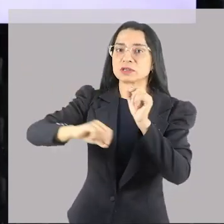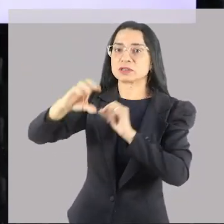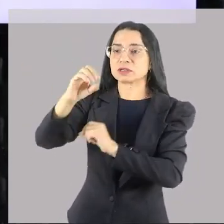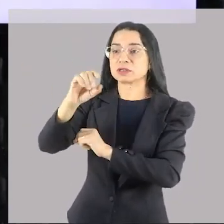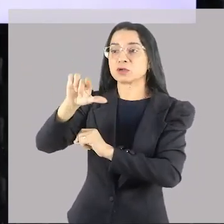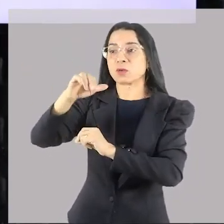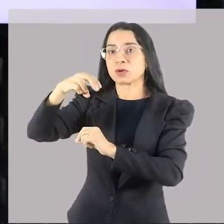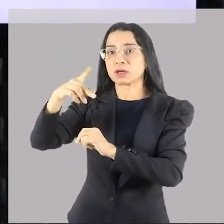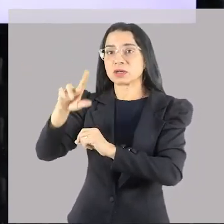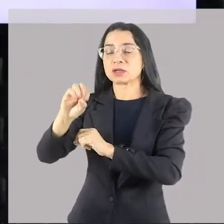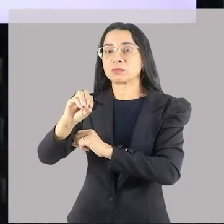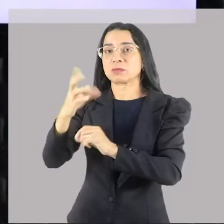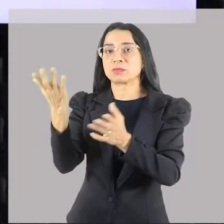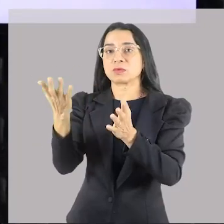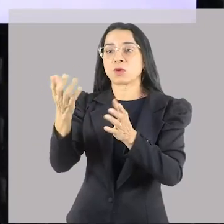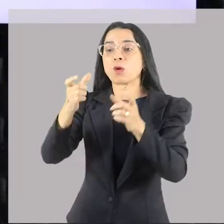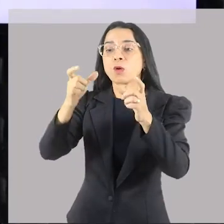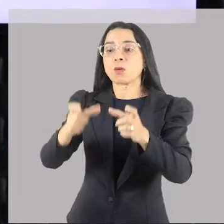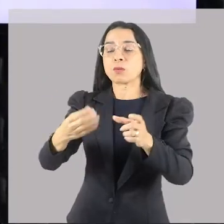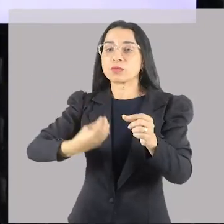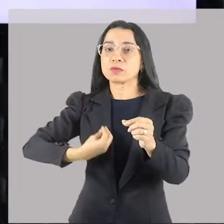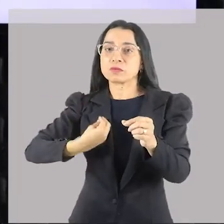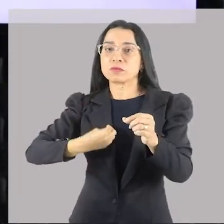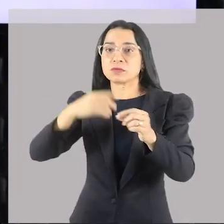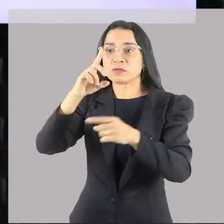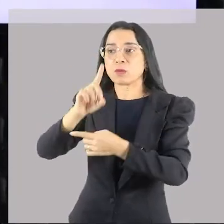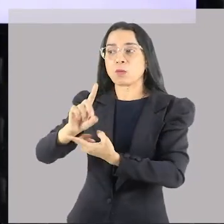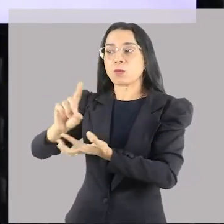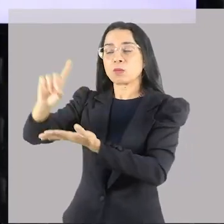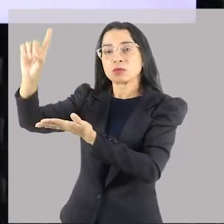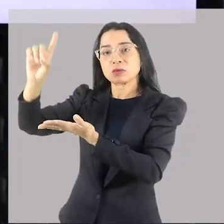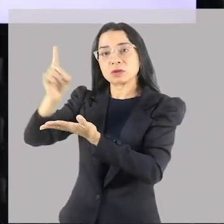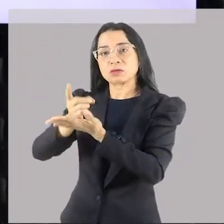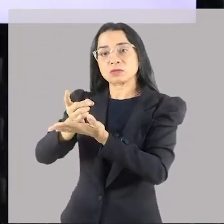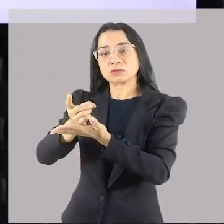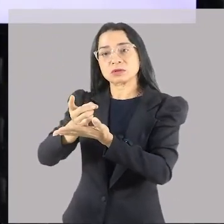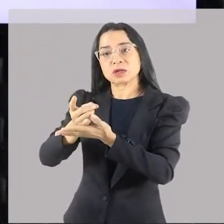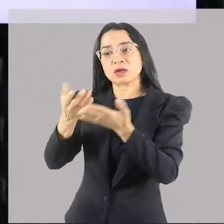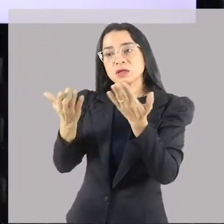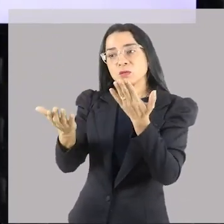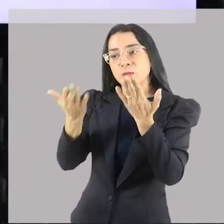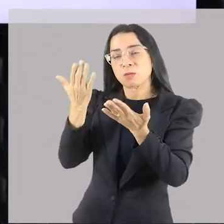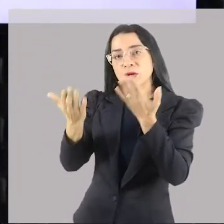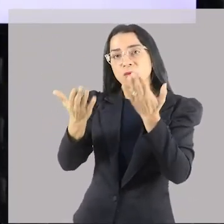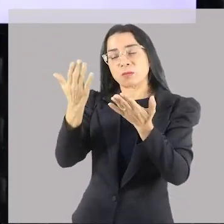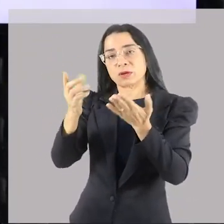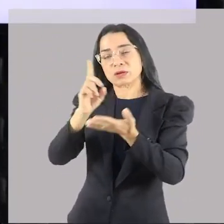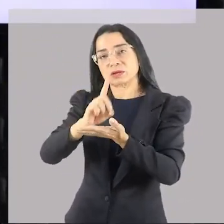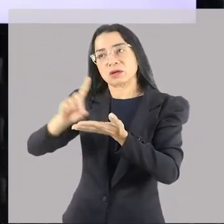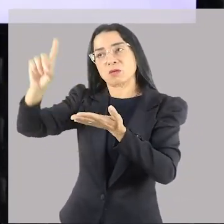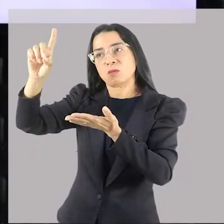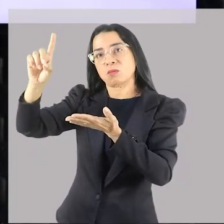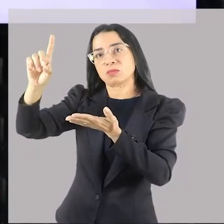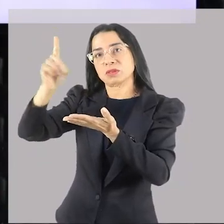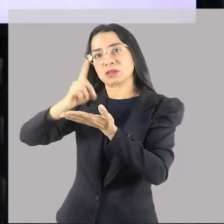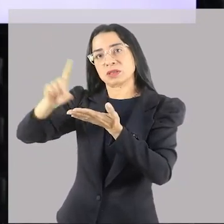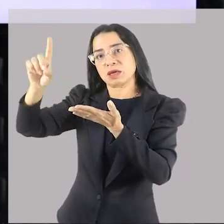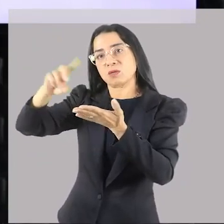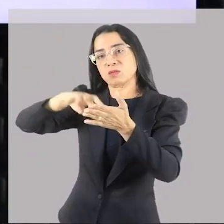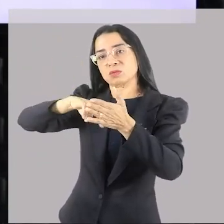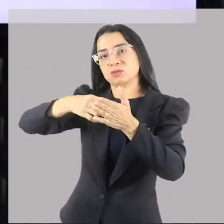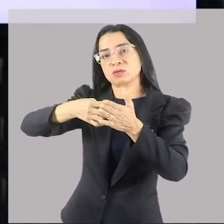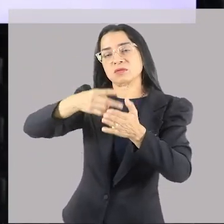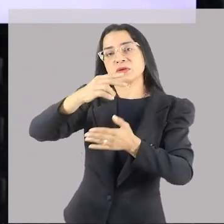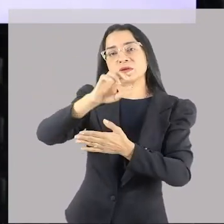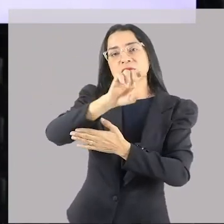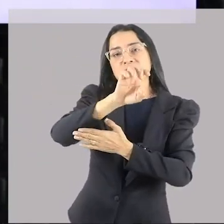vivem. Então, para a gente ter uma noção, fazendo um sincretismo com a nossa religião. Zeus seria Deus para eles. Já como